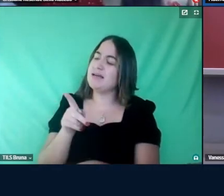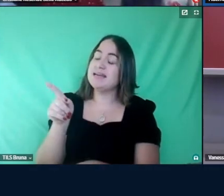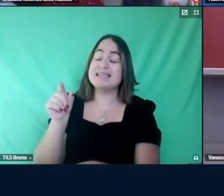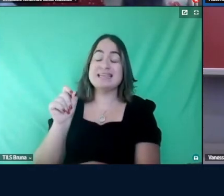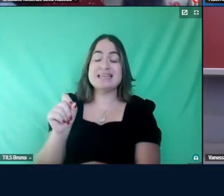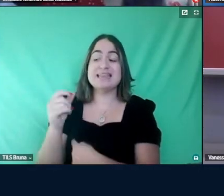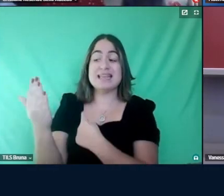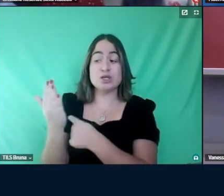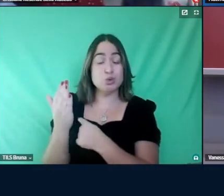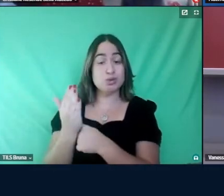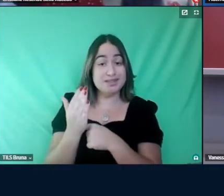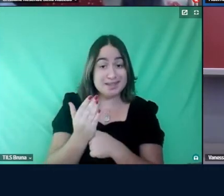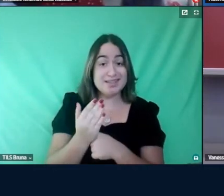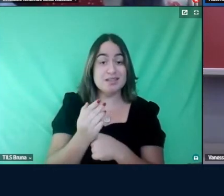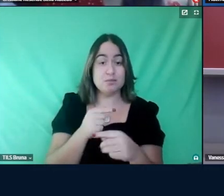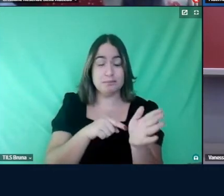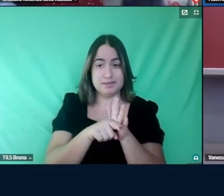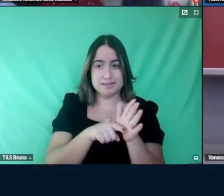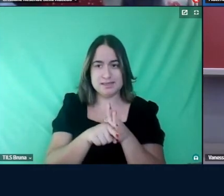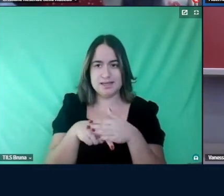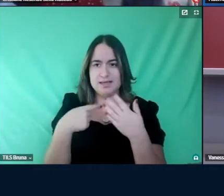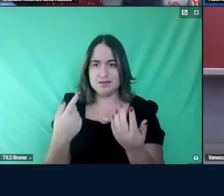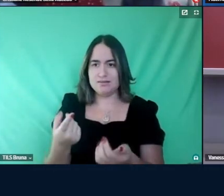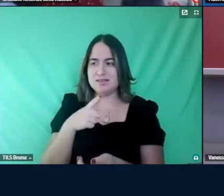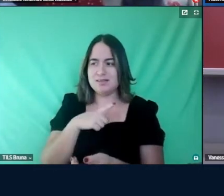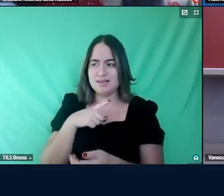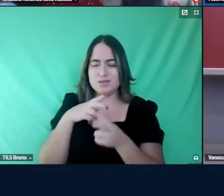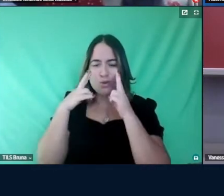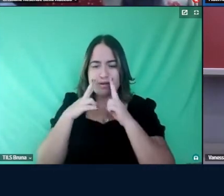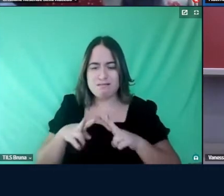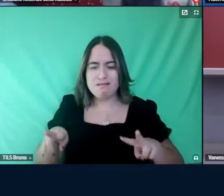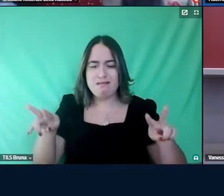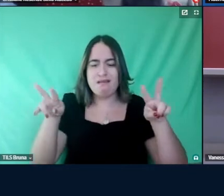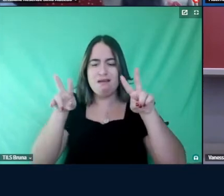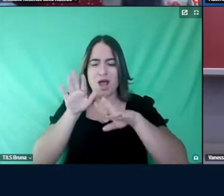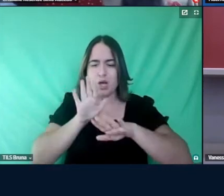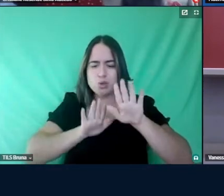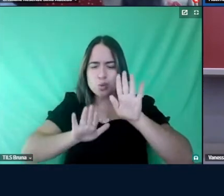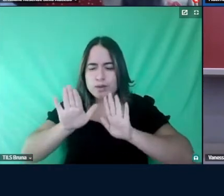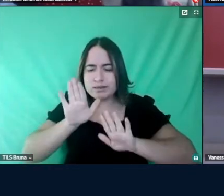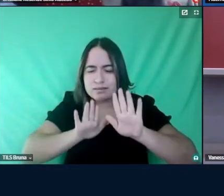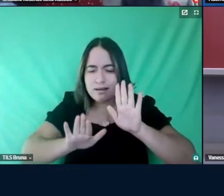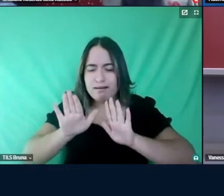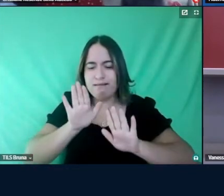pesquisa. Então, você teve esse olhar de muito cuidado, você foi extremamente